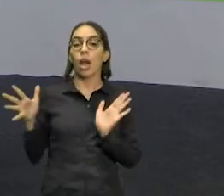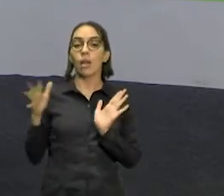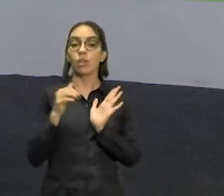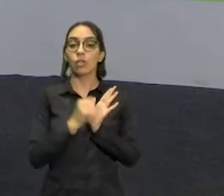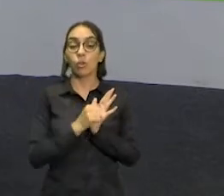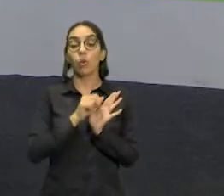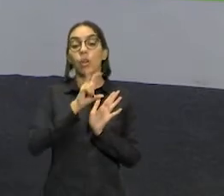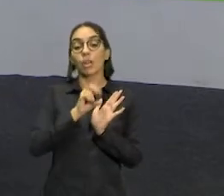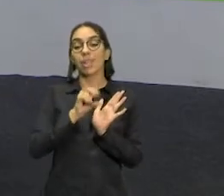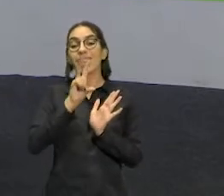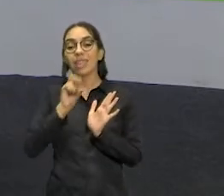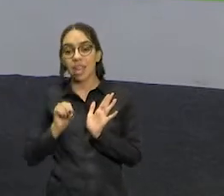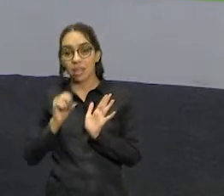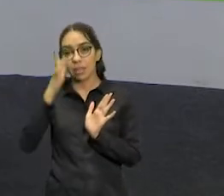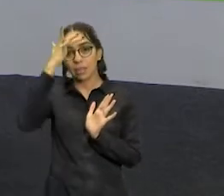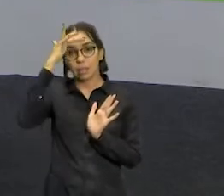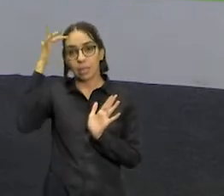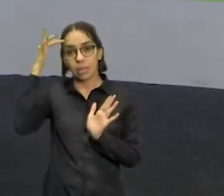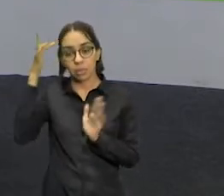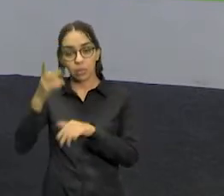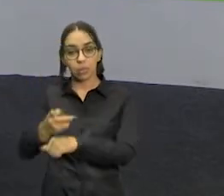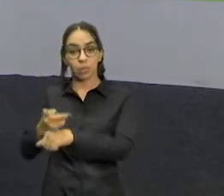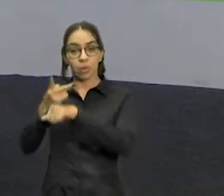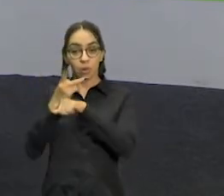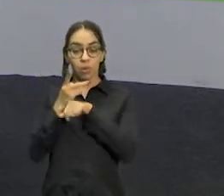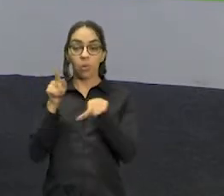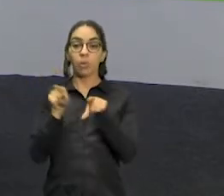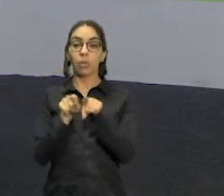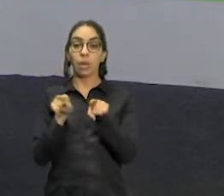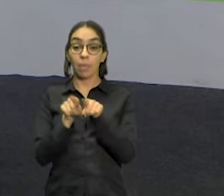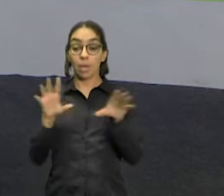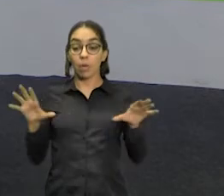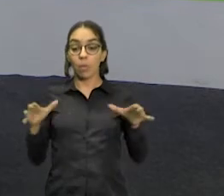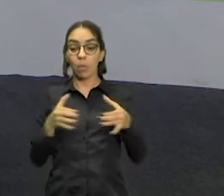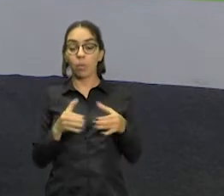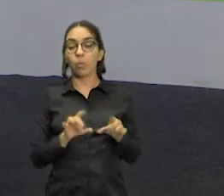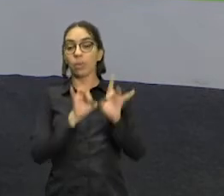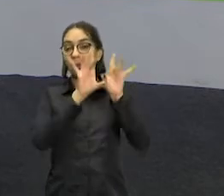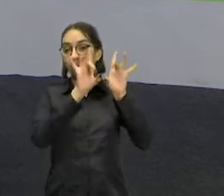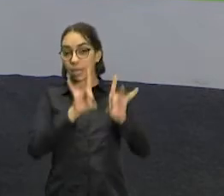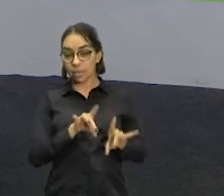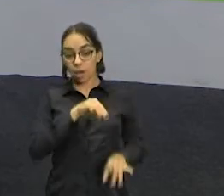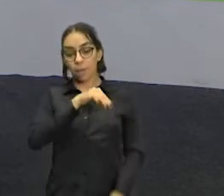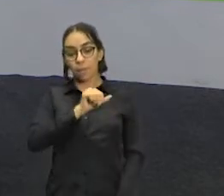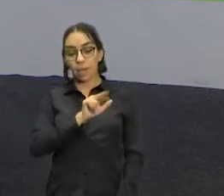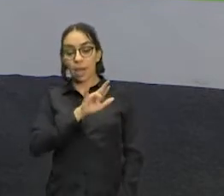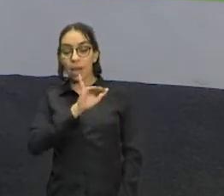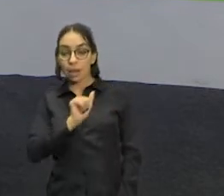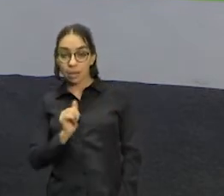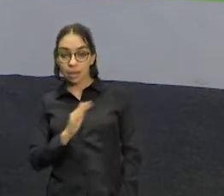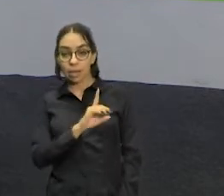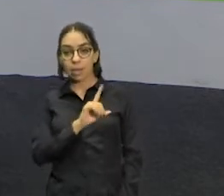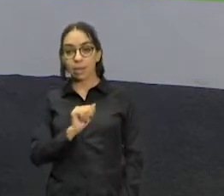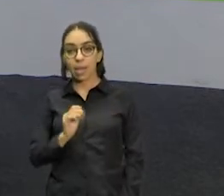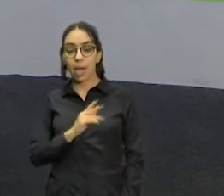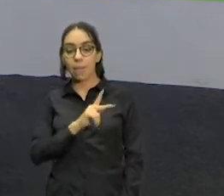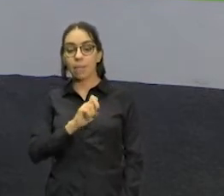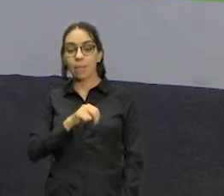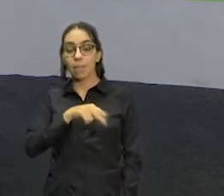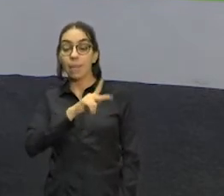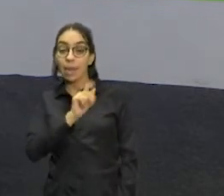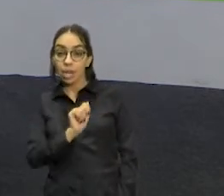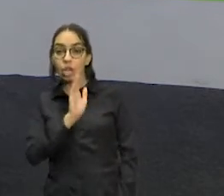Será criado o grupamento especial Maria da Penha, com mulheres treinadas para abordar vítimas e